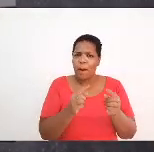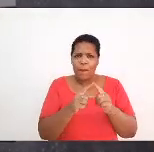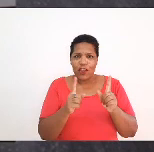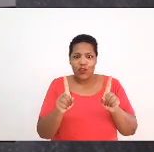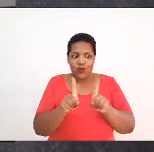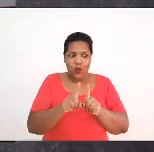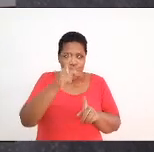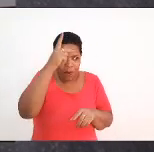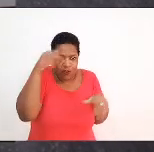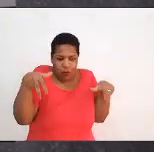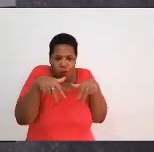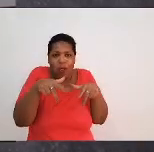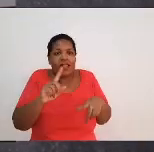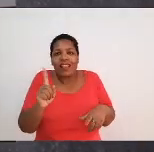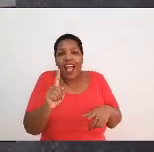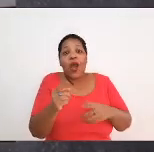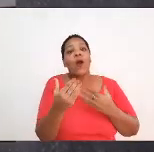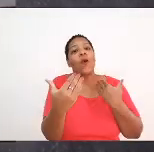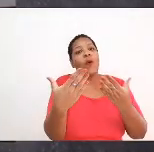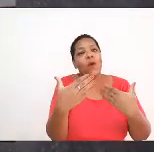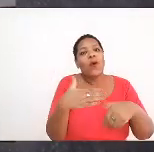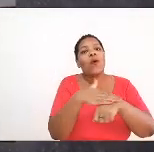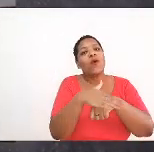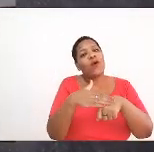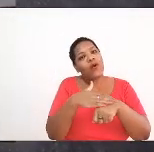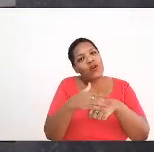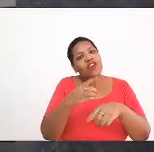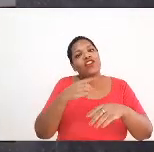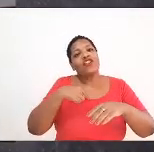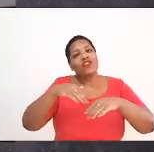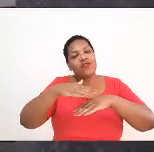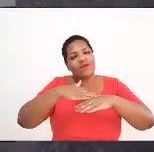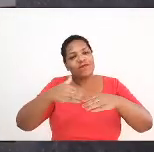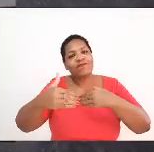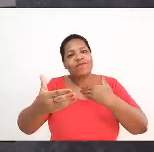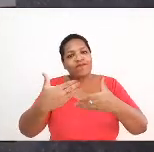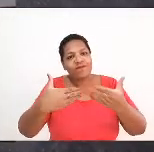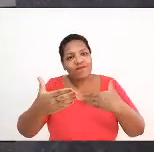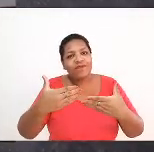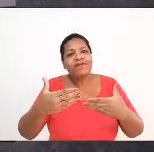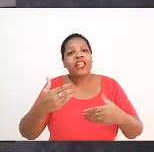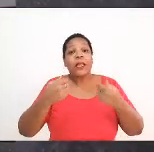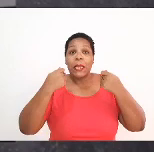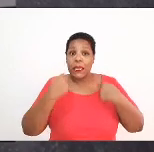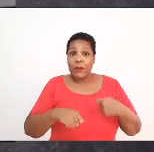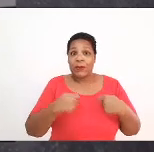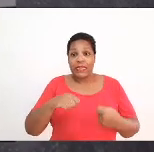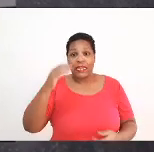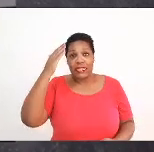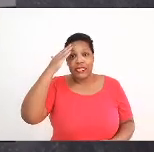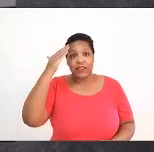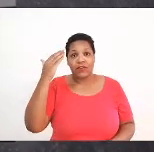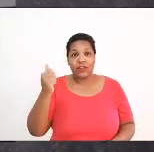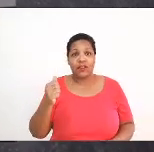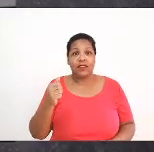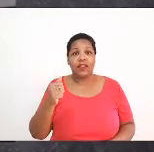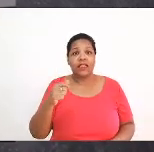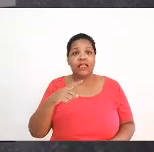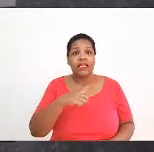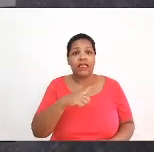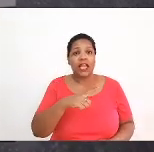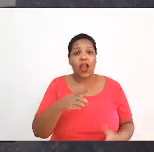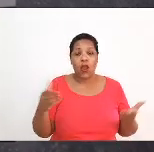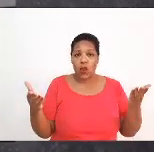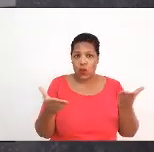diálogo o tempo todo e nós temos que saber que hoje defender a